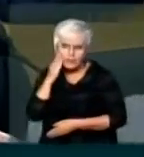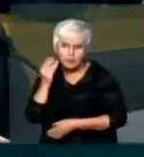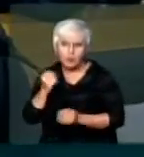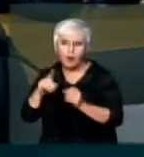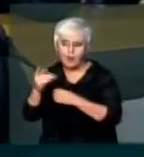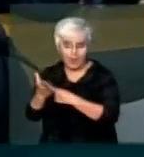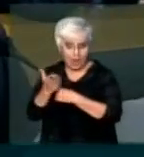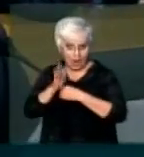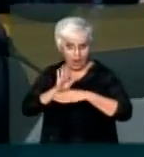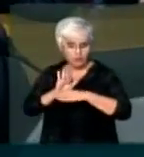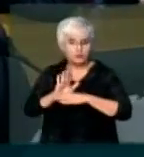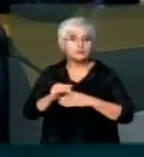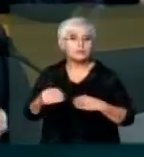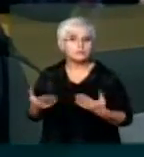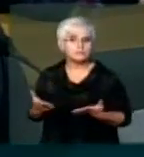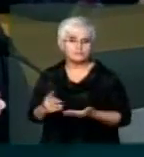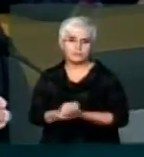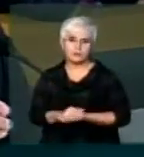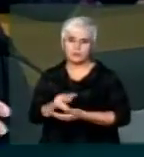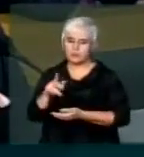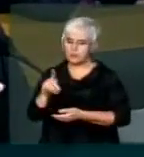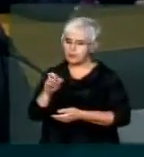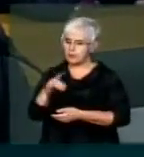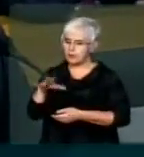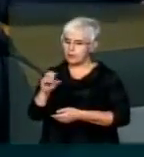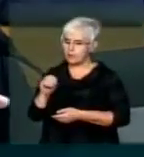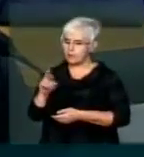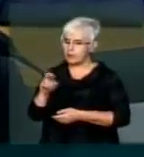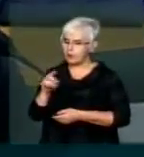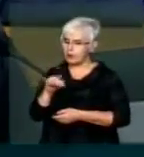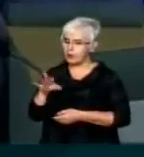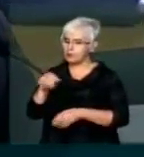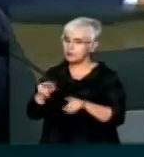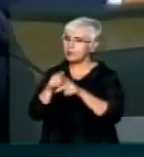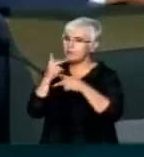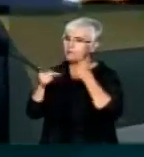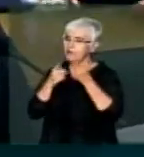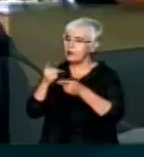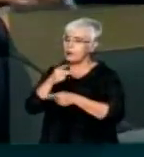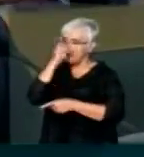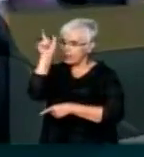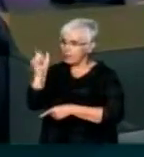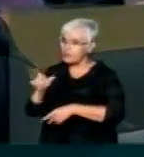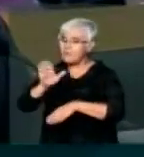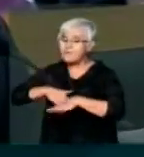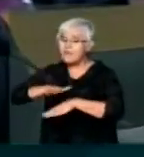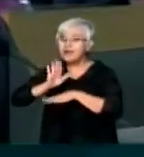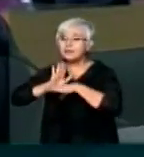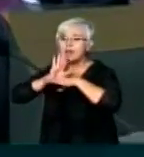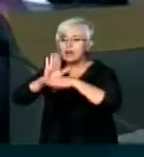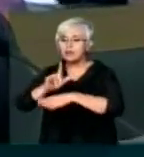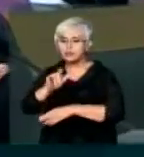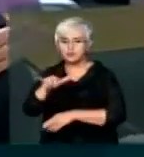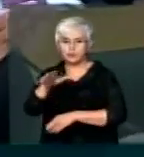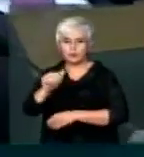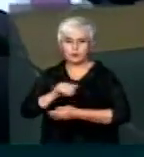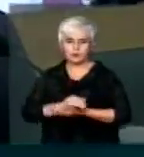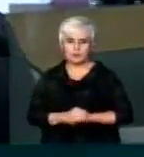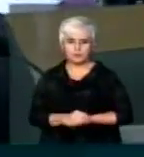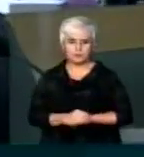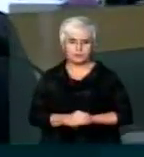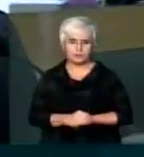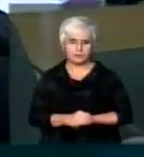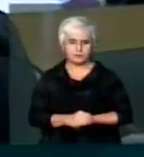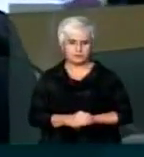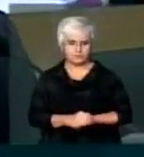Não, não conheço. Não sabe dizer. E o Paulo Roberto da Costa seria a pessoa que mais ajudou Lula. É verdade isso? O senhor conclui, deputado Roberto? Sim, estou concluindo.